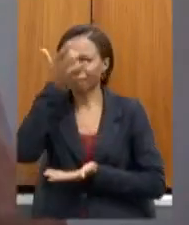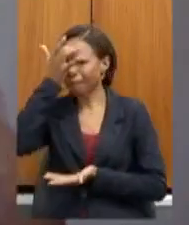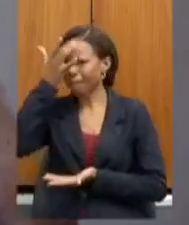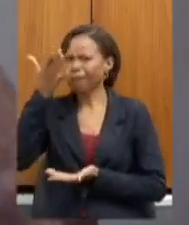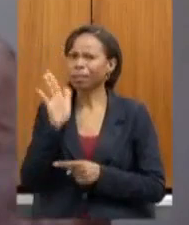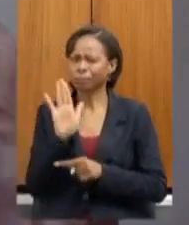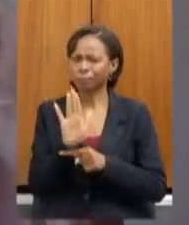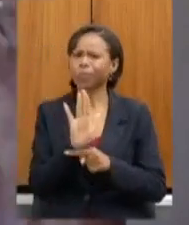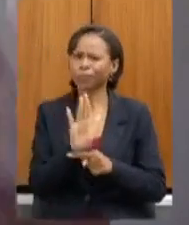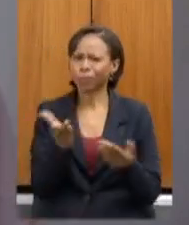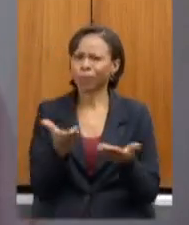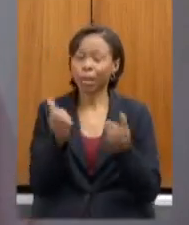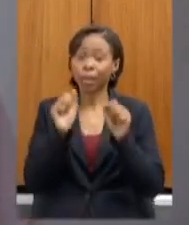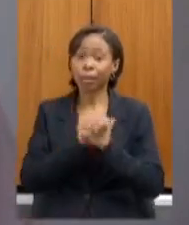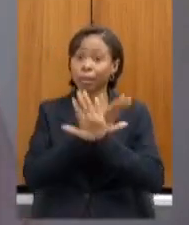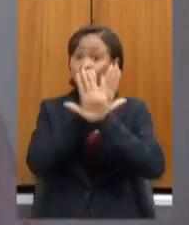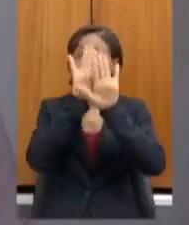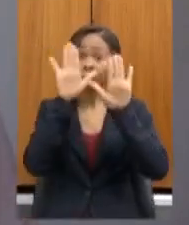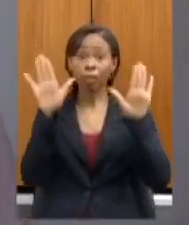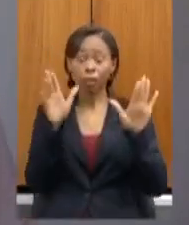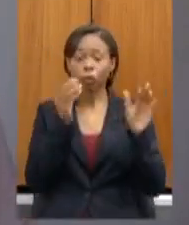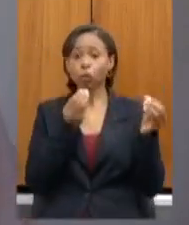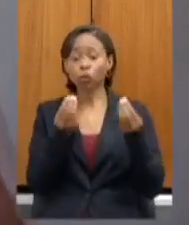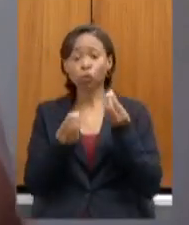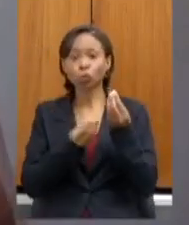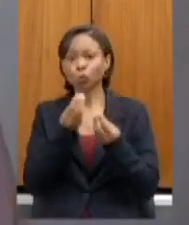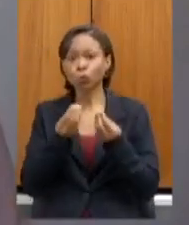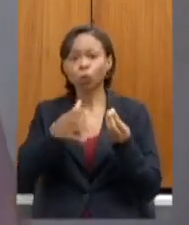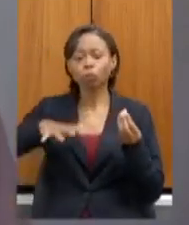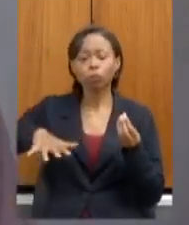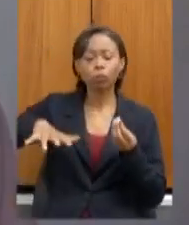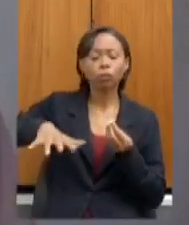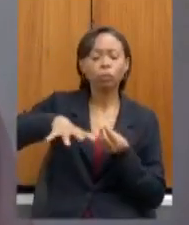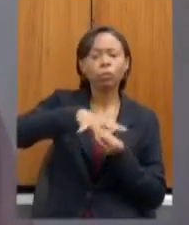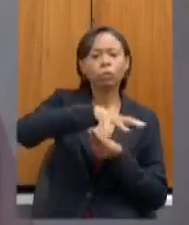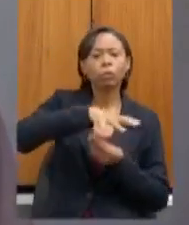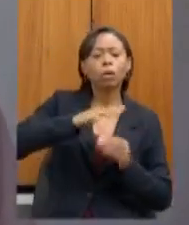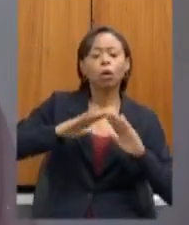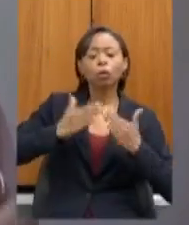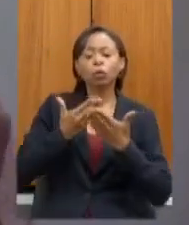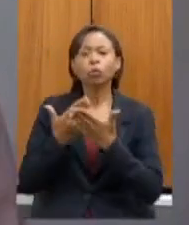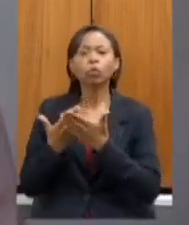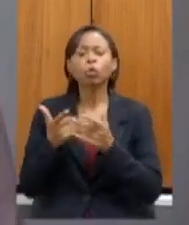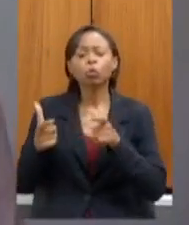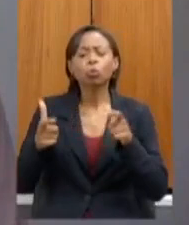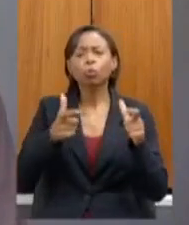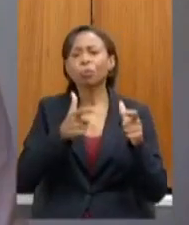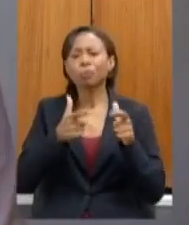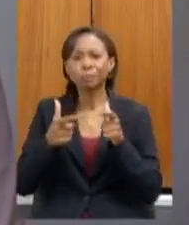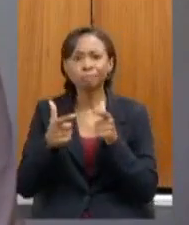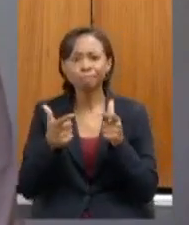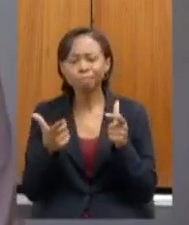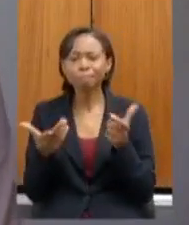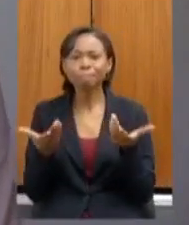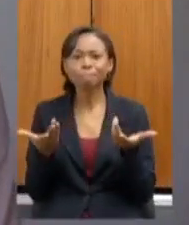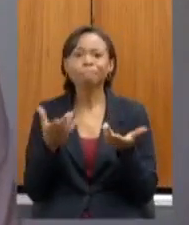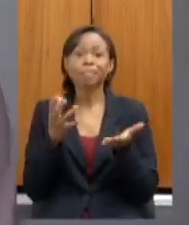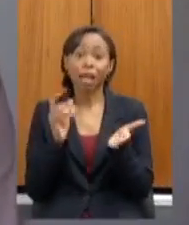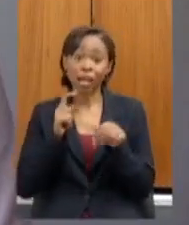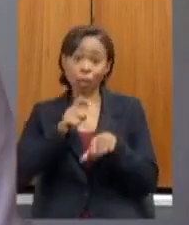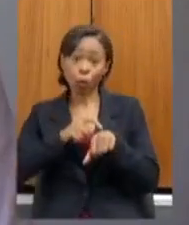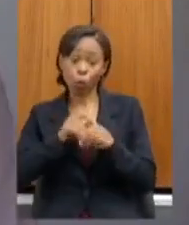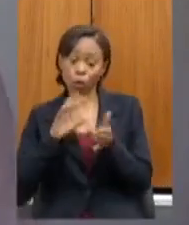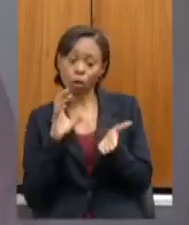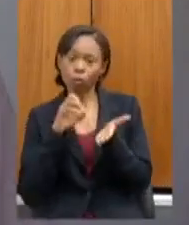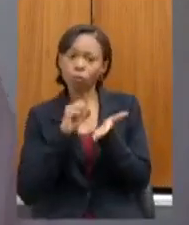uma transparência em relação à situação de zoneamento das escolas então no momento em que há o cadastro a